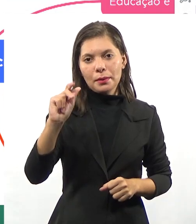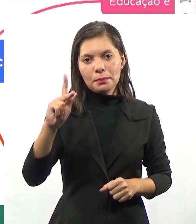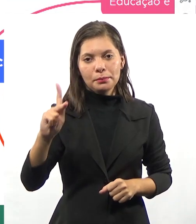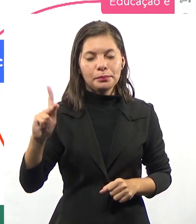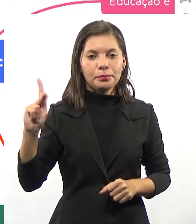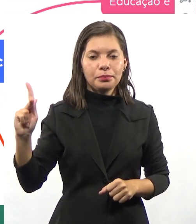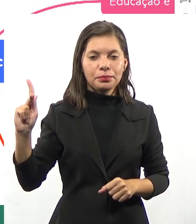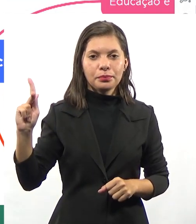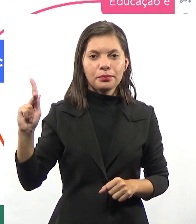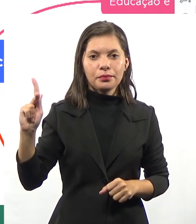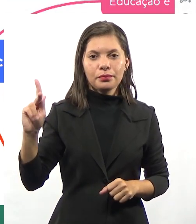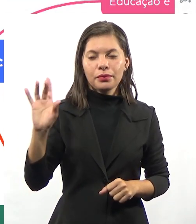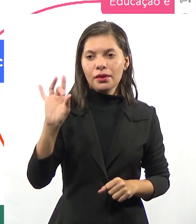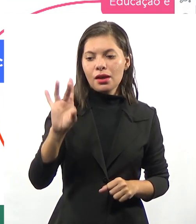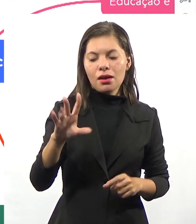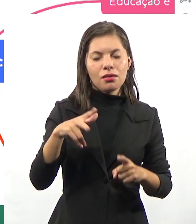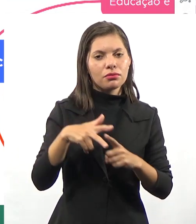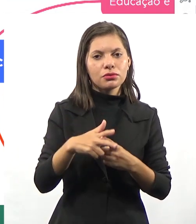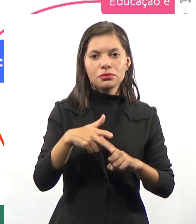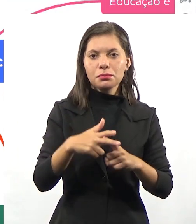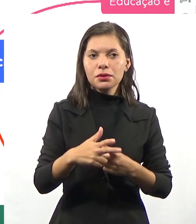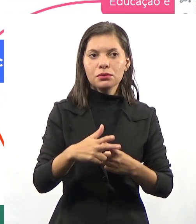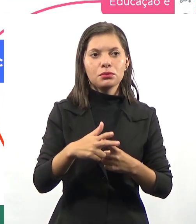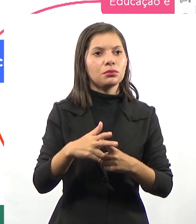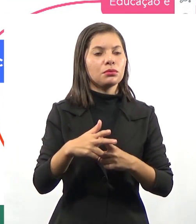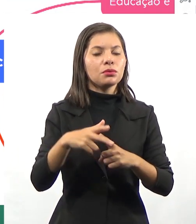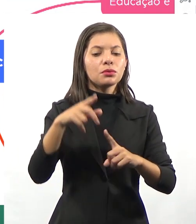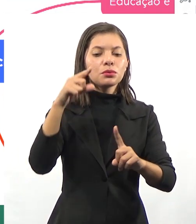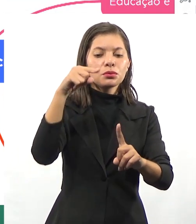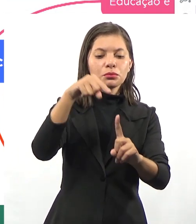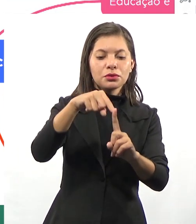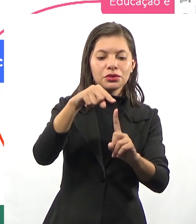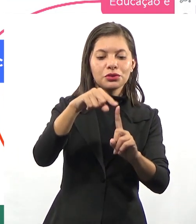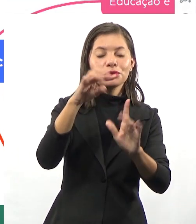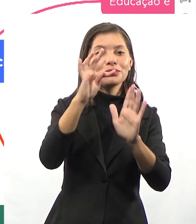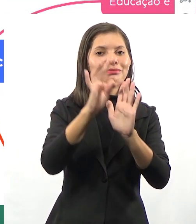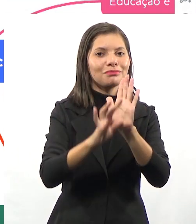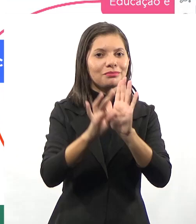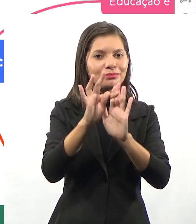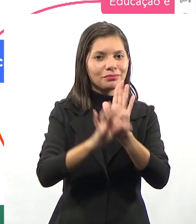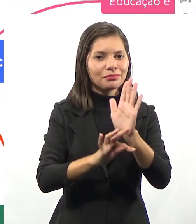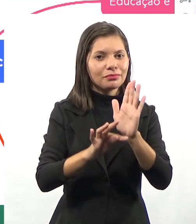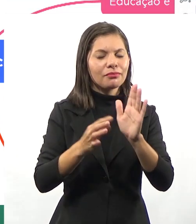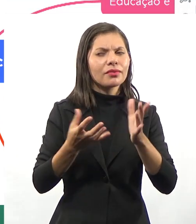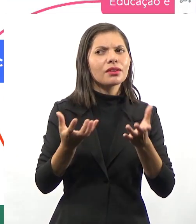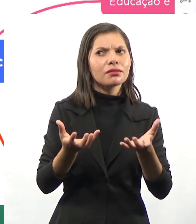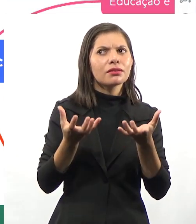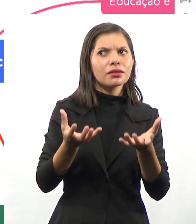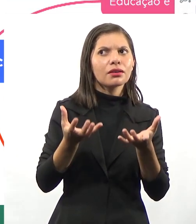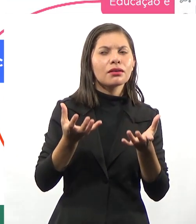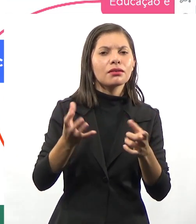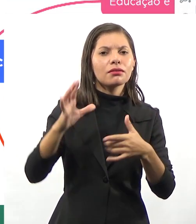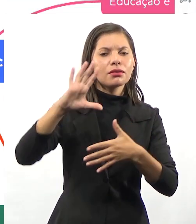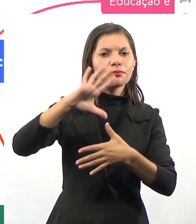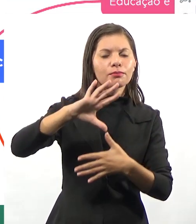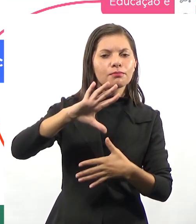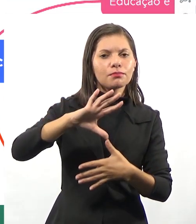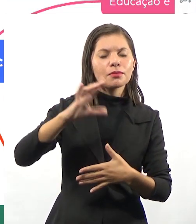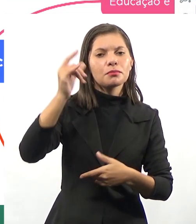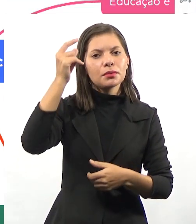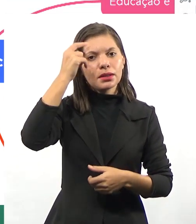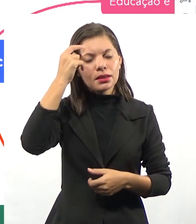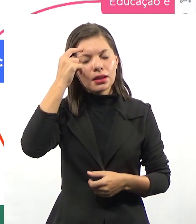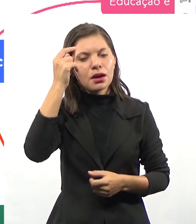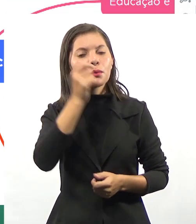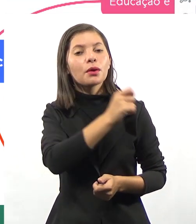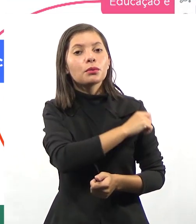Word para produzir esse texto é apenas instrumental. O objetivo é o texto em si. Se eu quero que o aluno produza um mapa